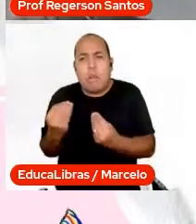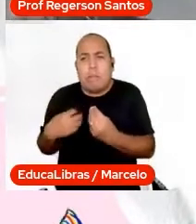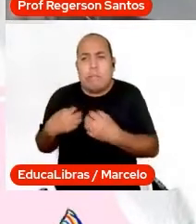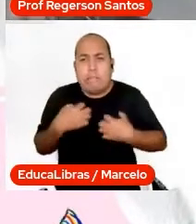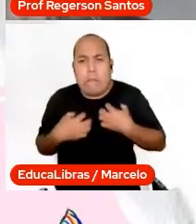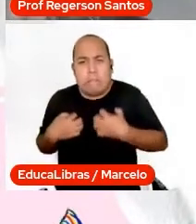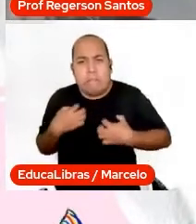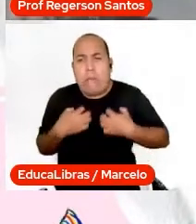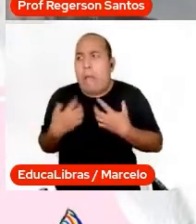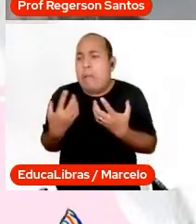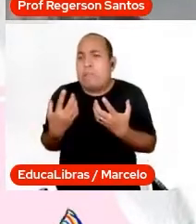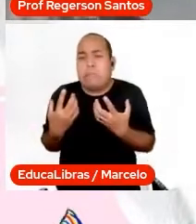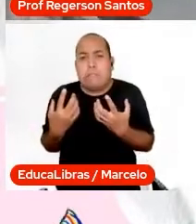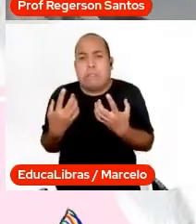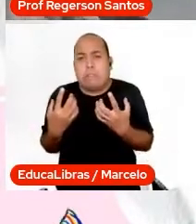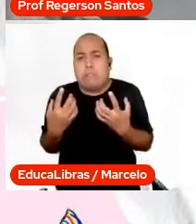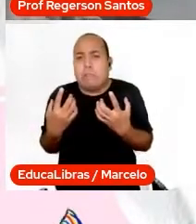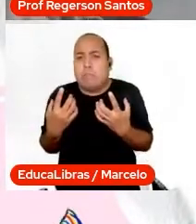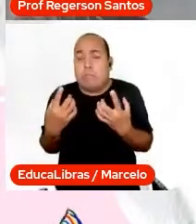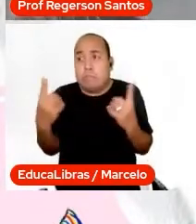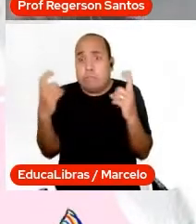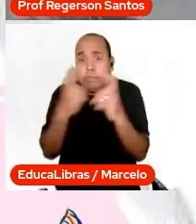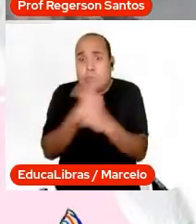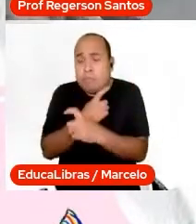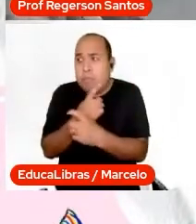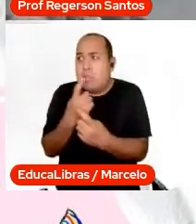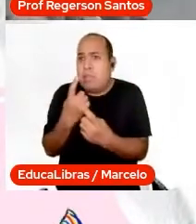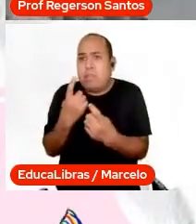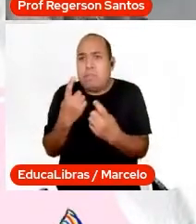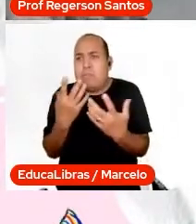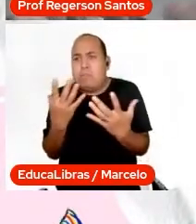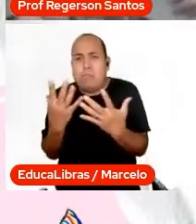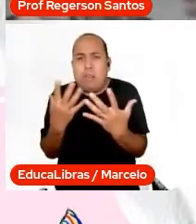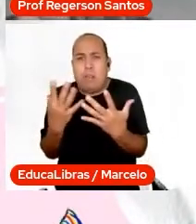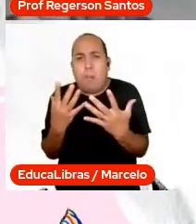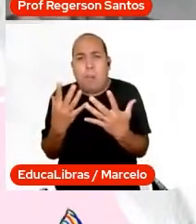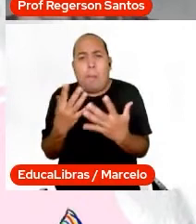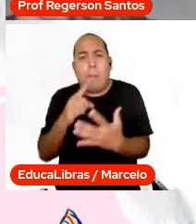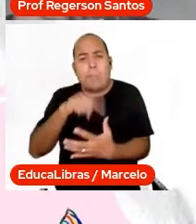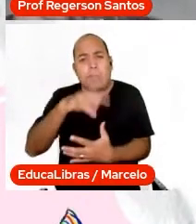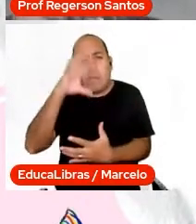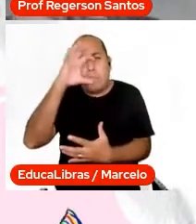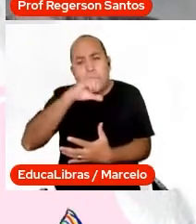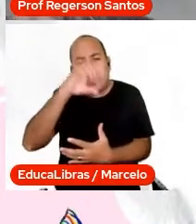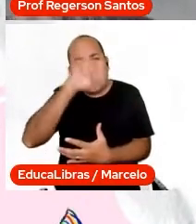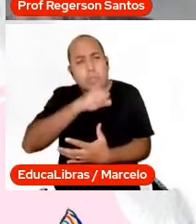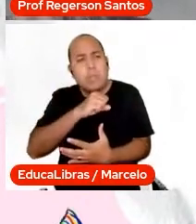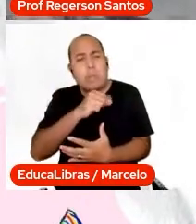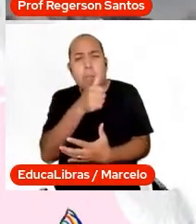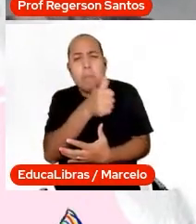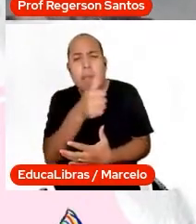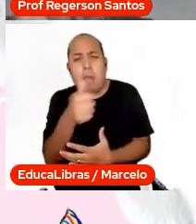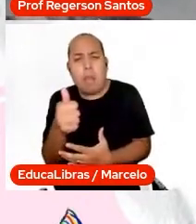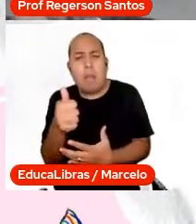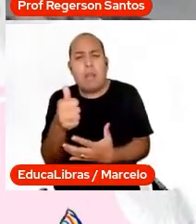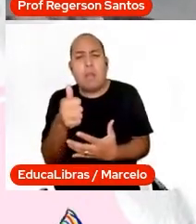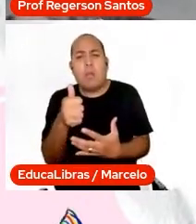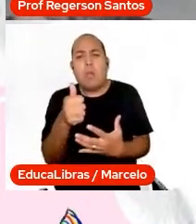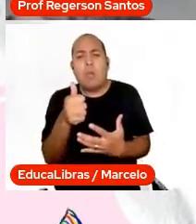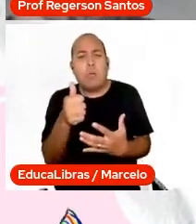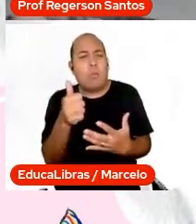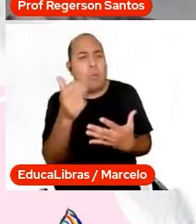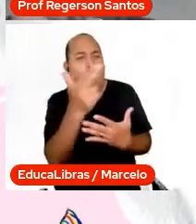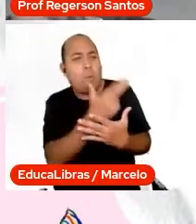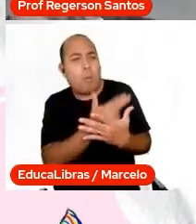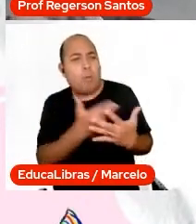fobias mais graves, e é o conhecimento, conhecimento da forma lúdica, conhecimento da forma altruísta, o conhecimento de todas